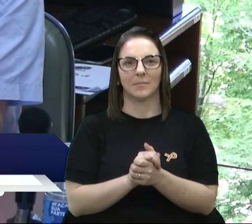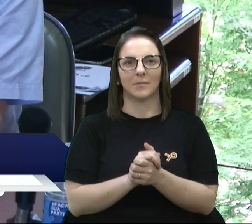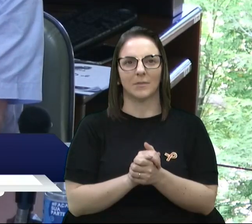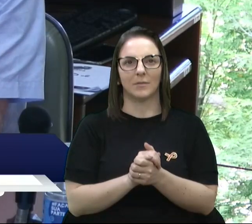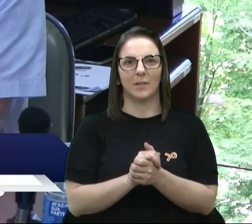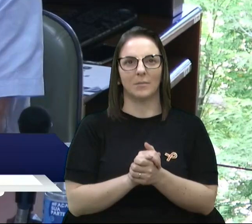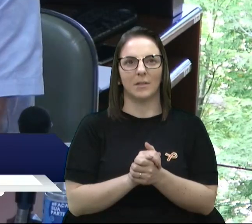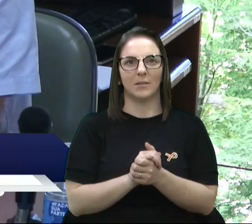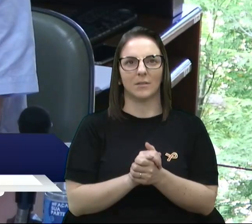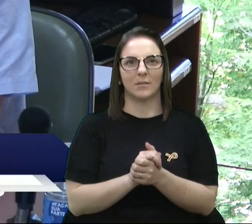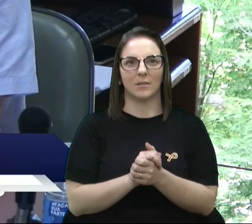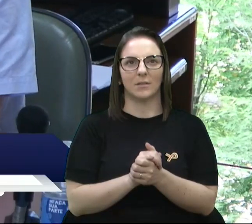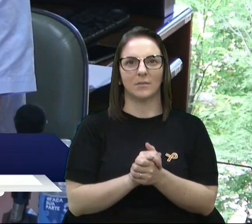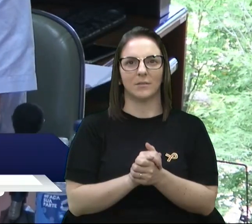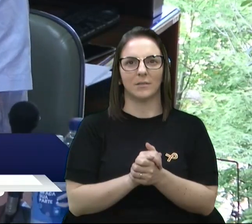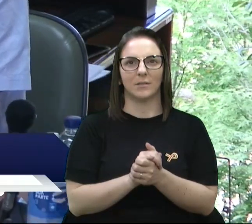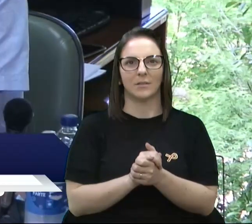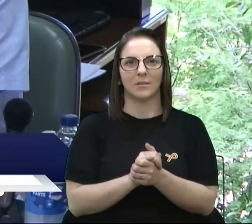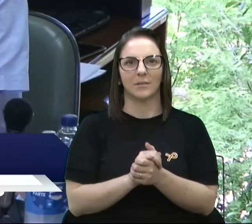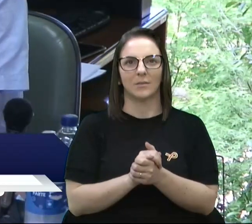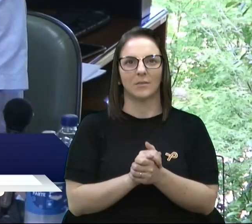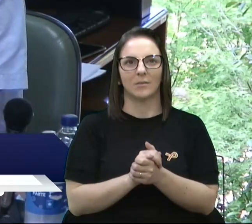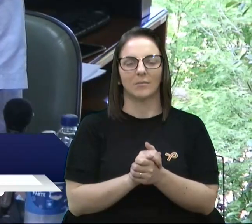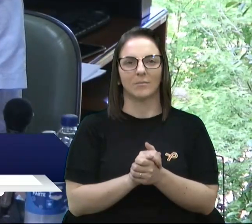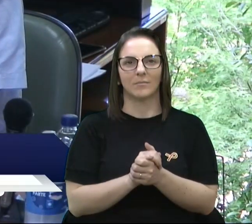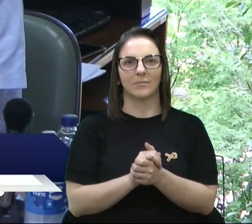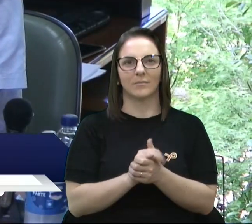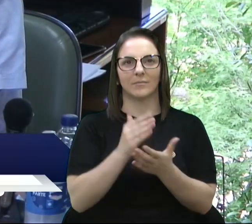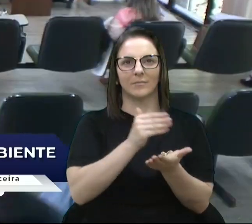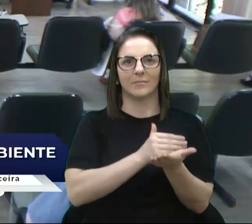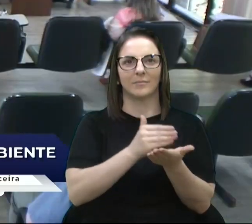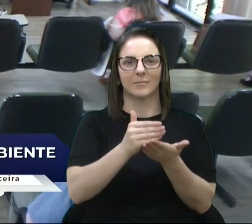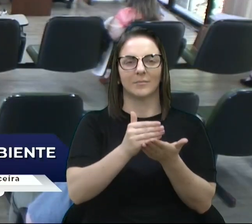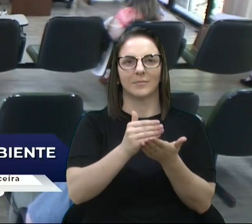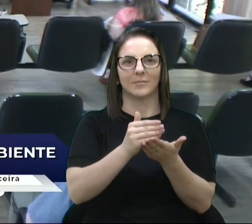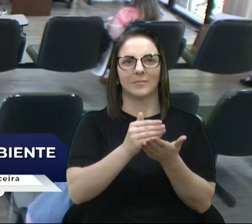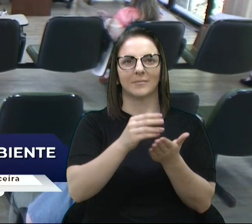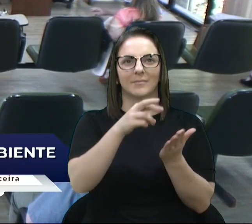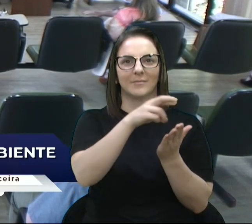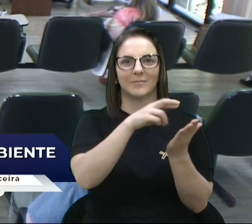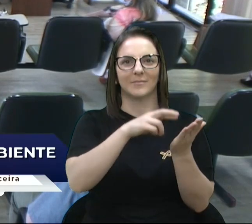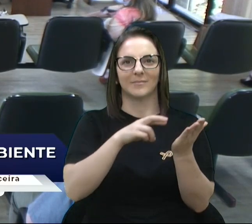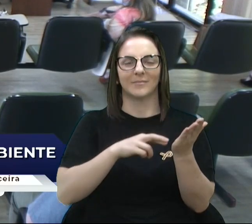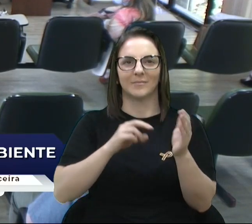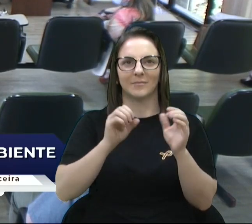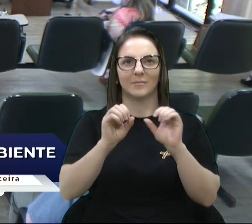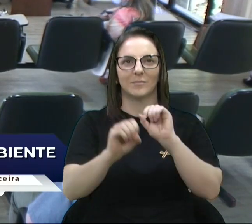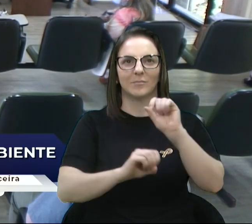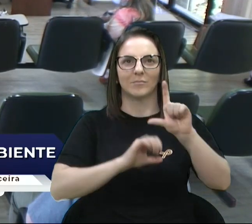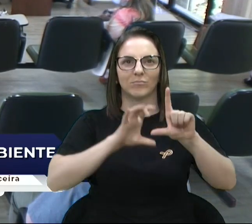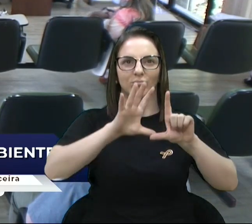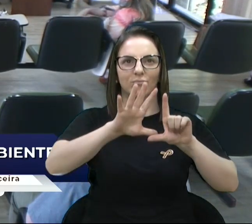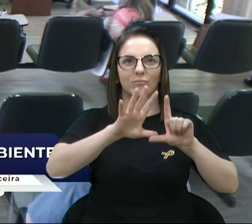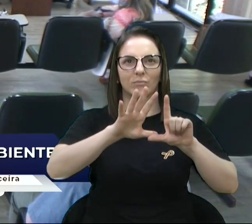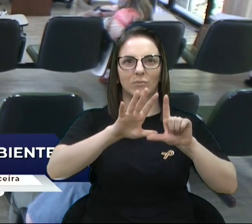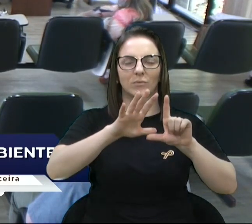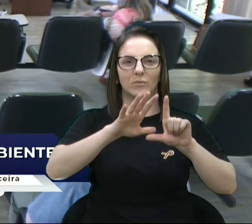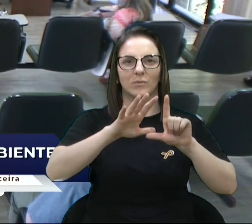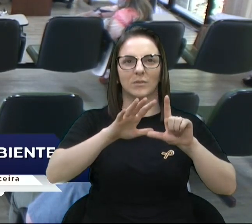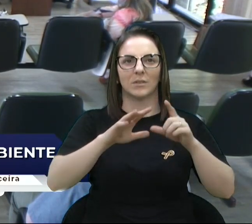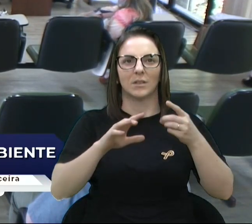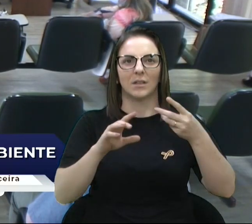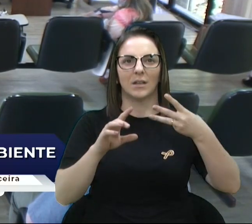Bem, então vamos dar início ao nosso relatório de gestão do segundo quadrimestre